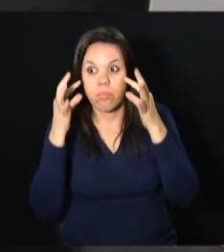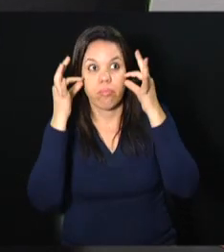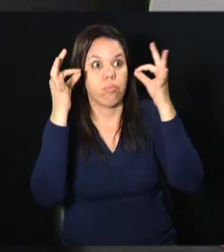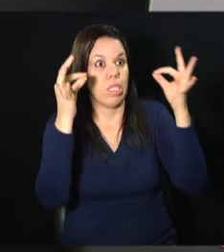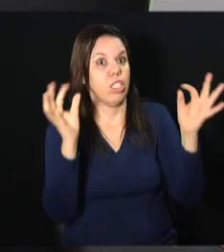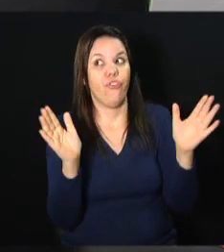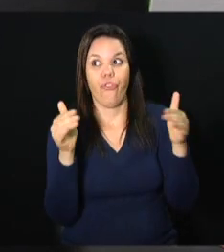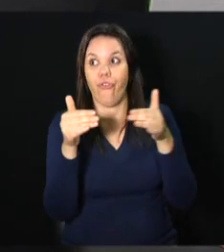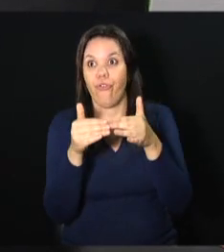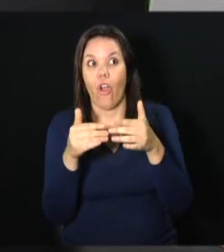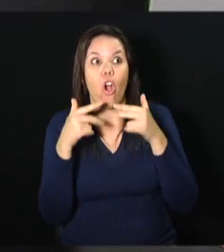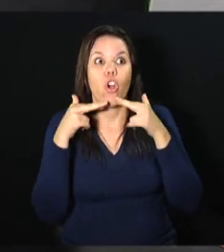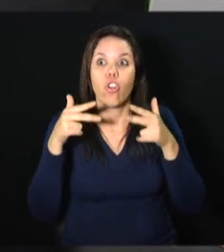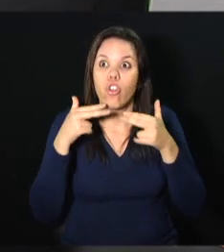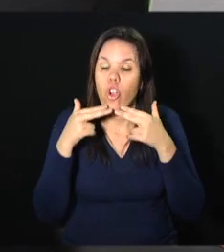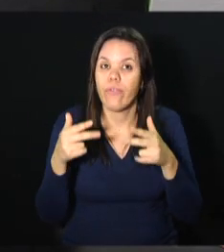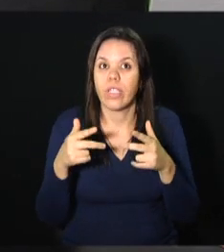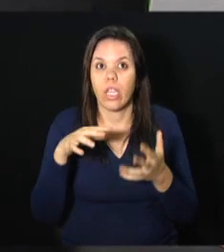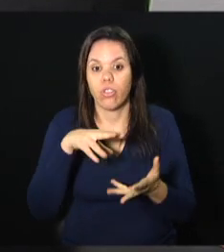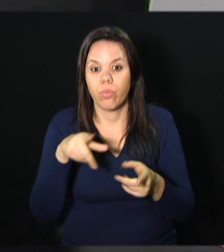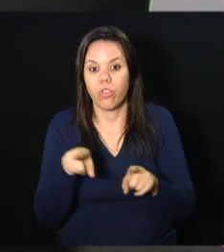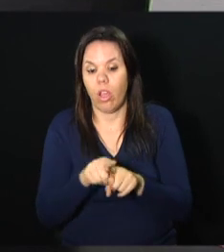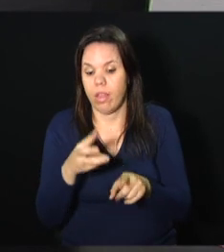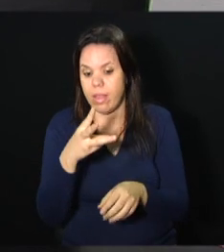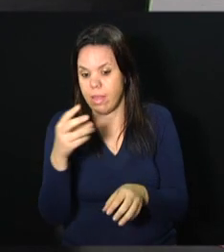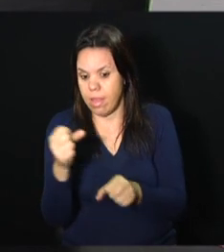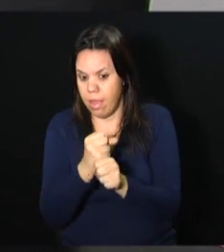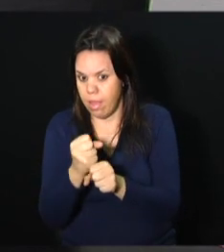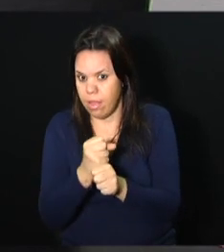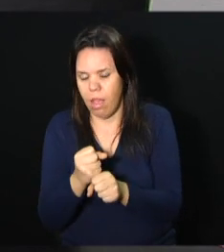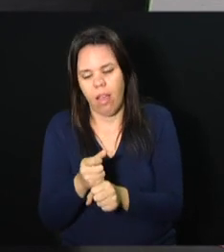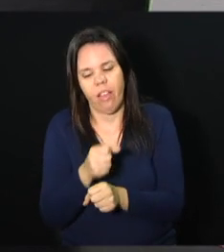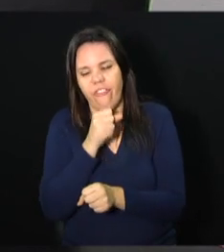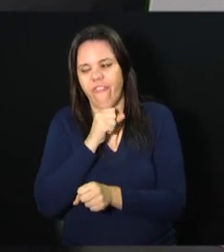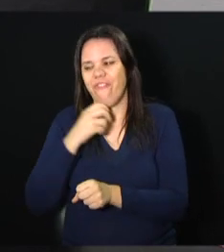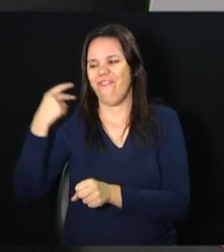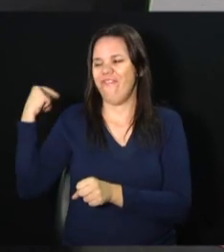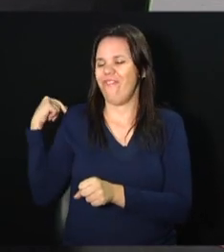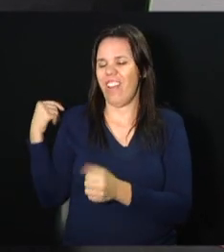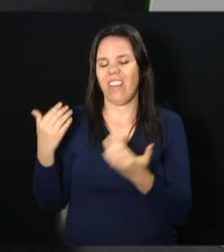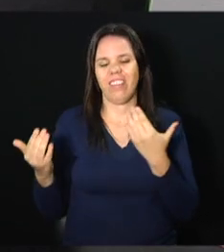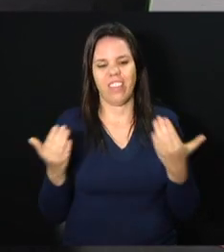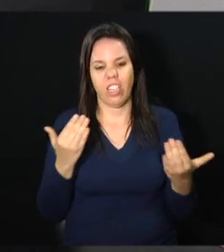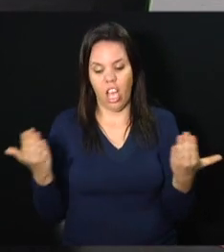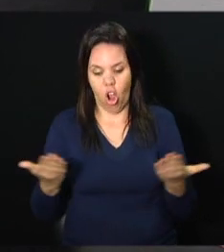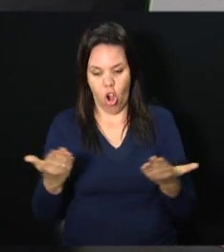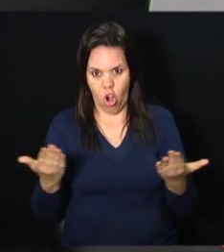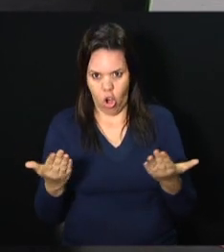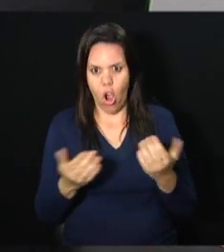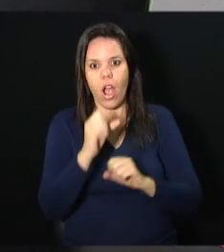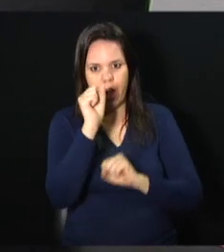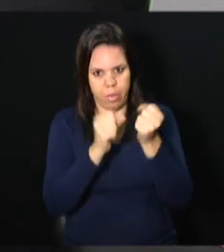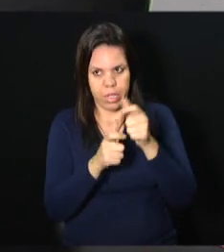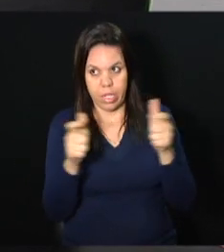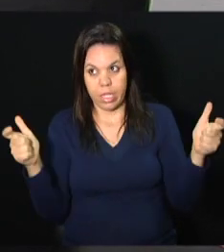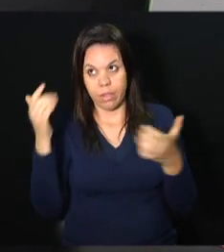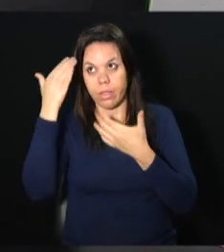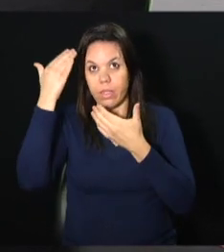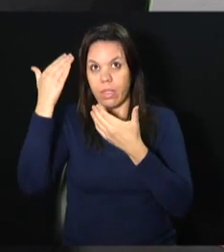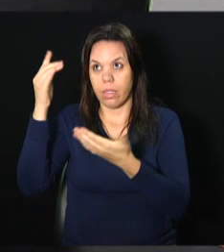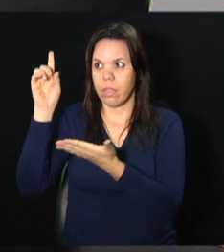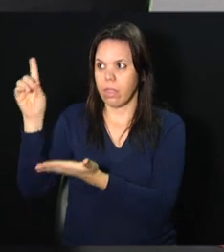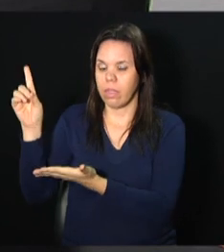nisso e continuamos. Nós temos 30 anos, mas nós não somos velhos, não. Hoje a empresa cresceu, graças a Deus.